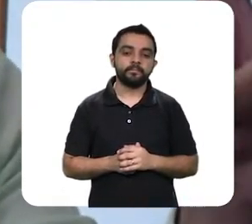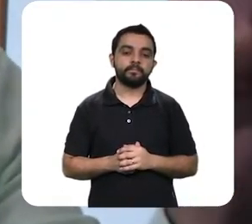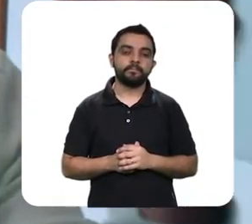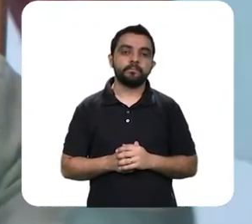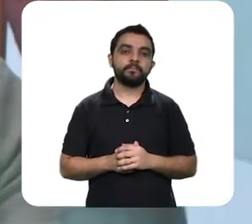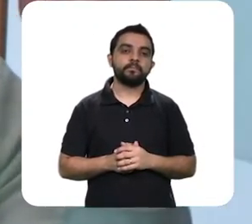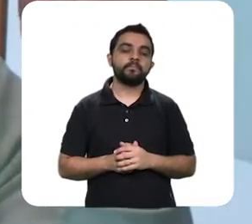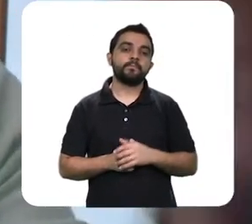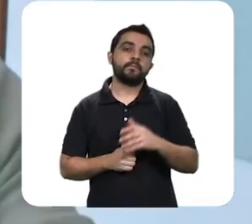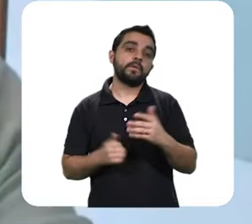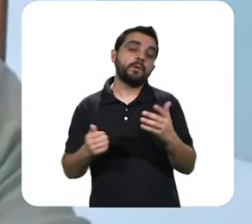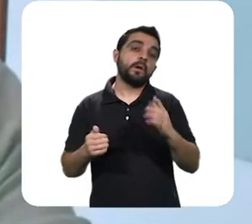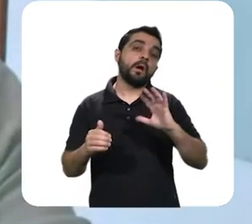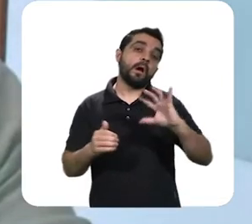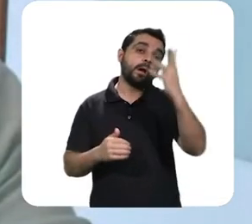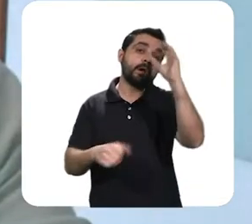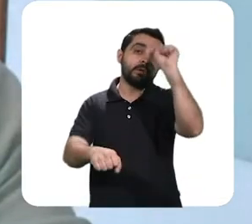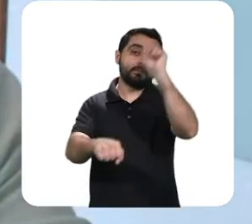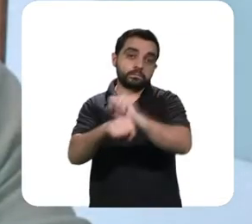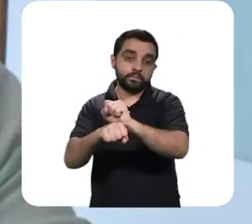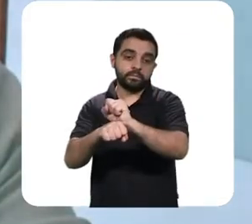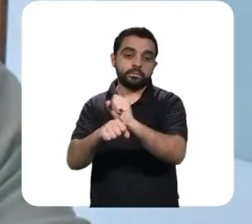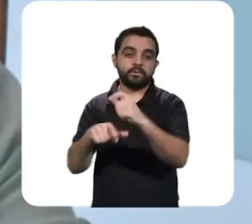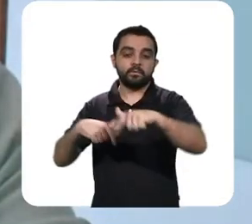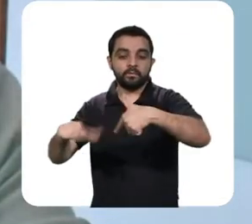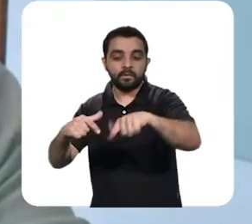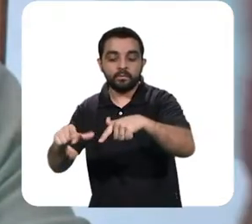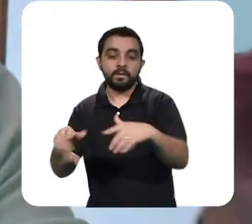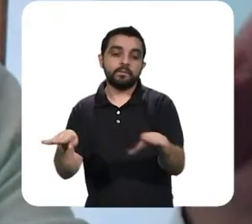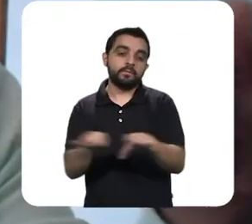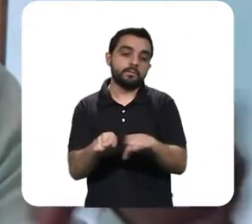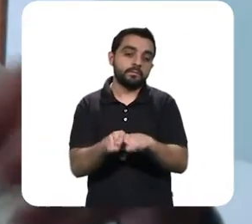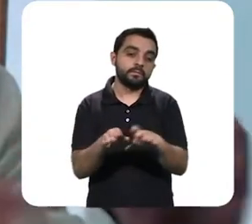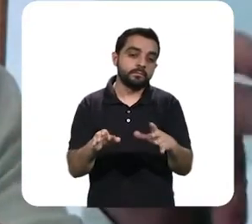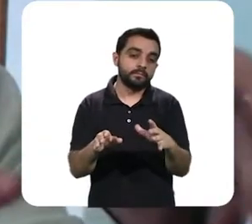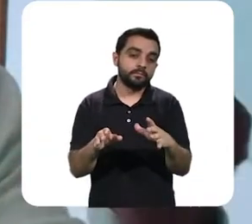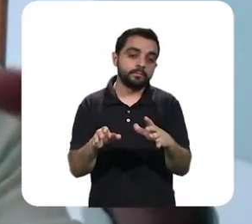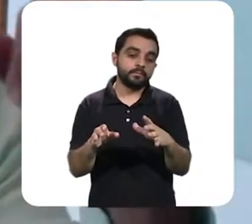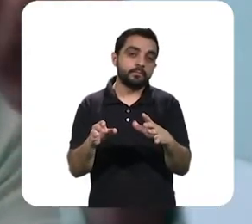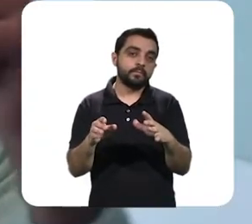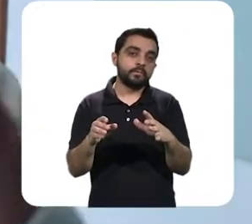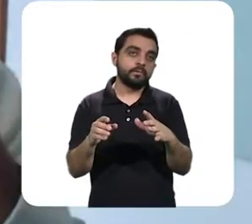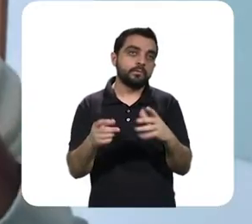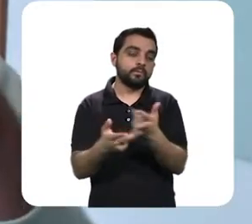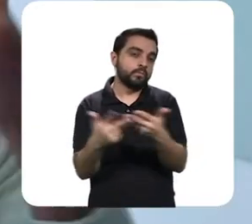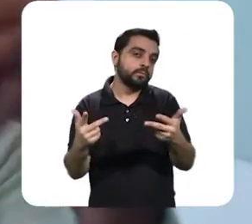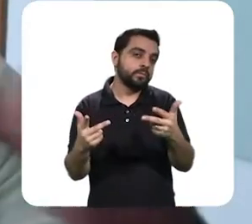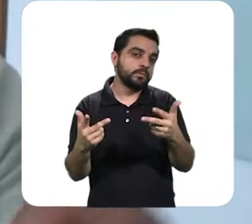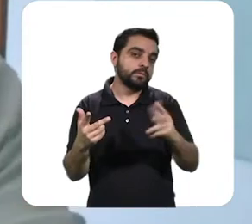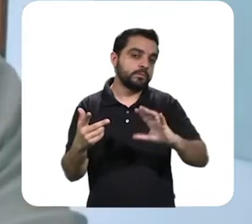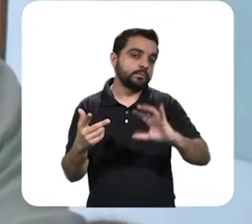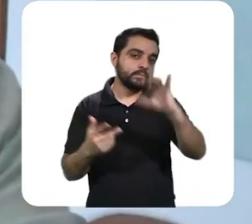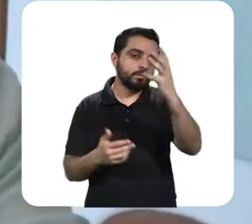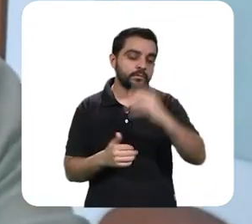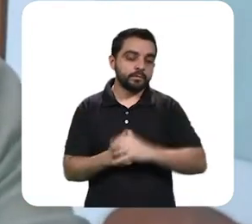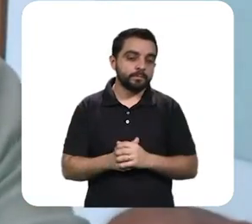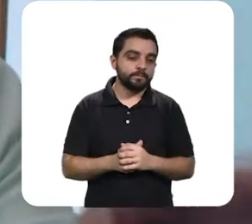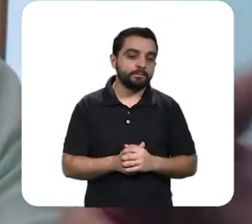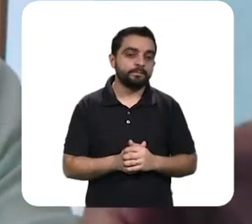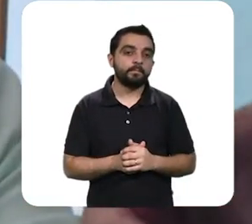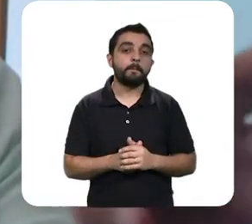de trabalho e esse choque de oferta no mercado de petróleo essas duas coisas estão se misturando juntos e até uma